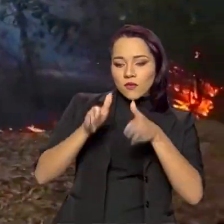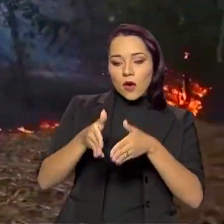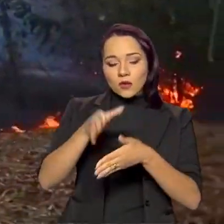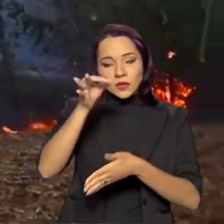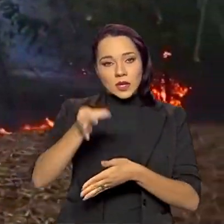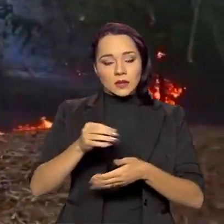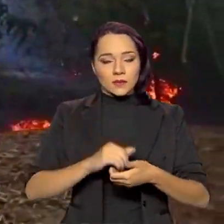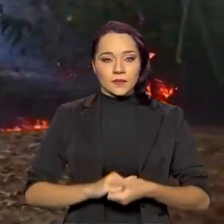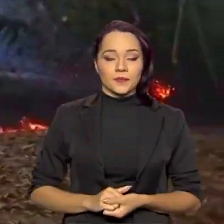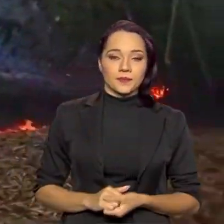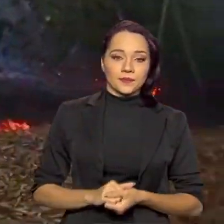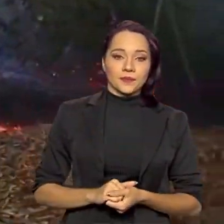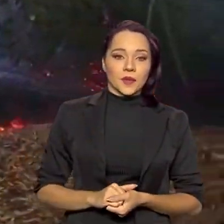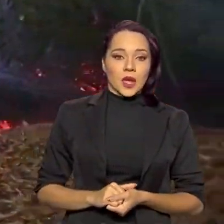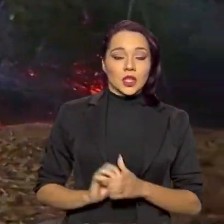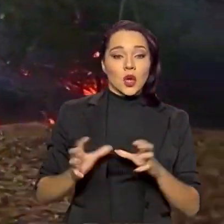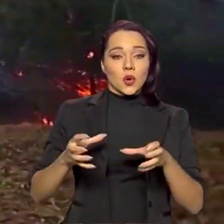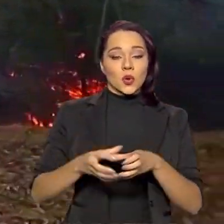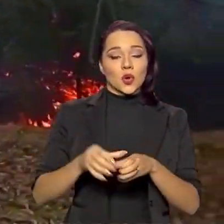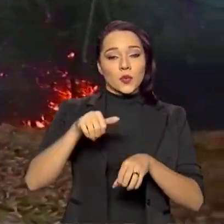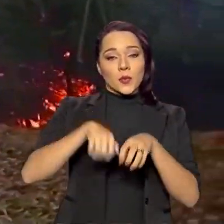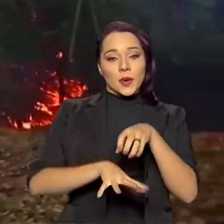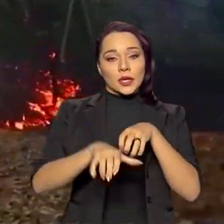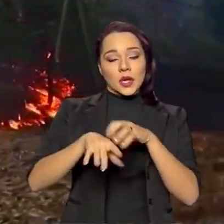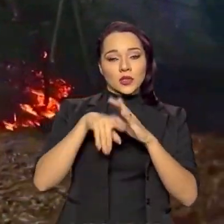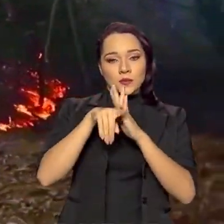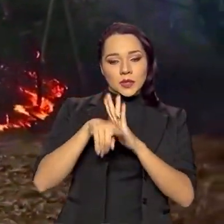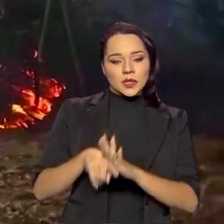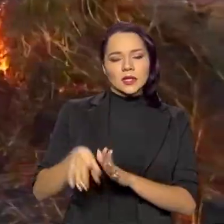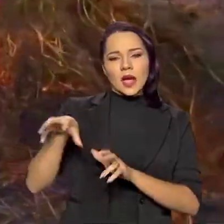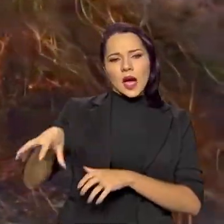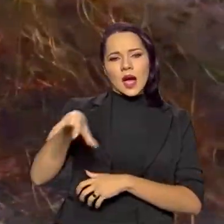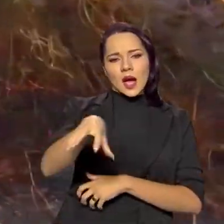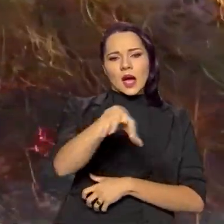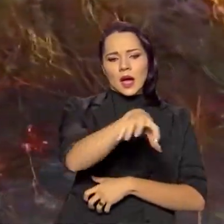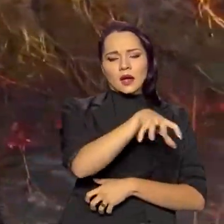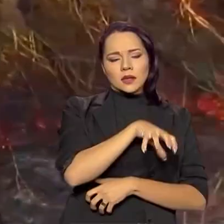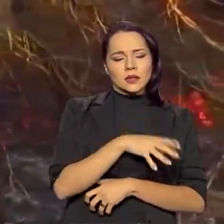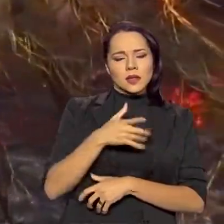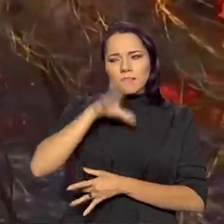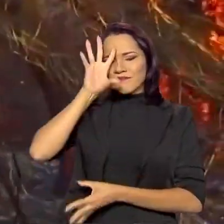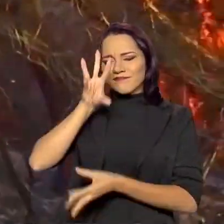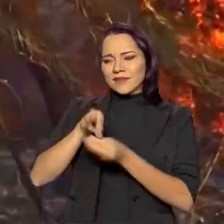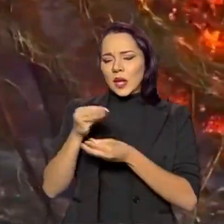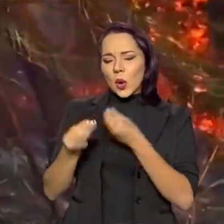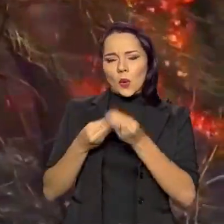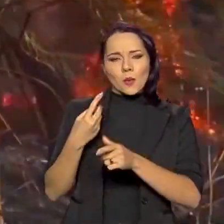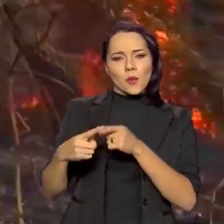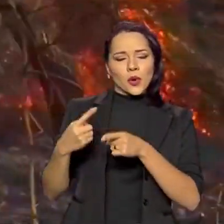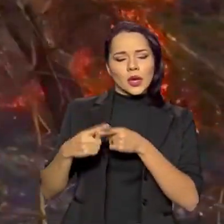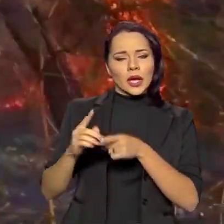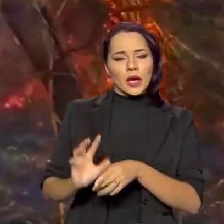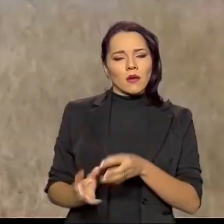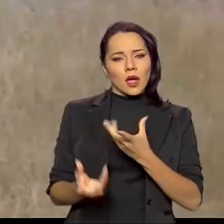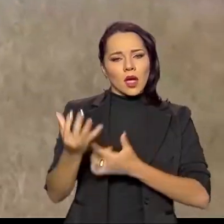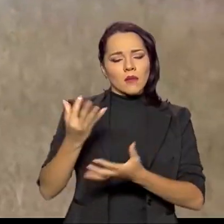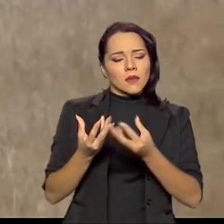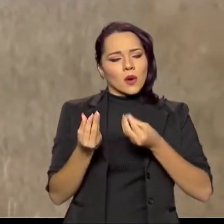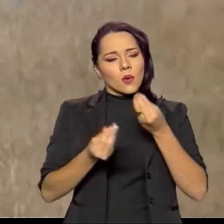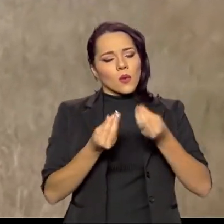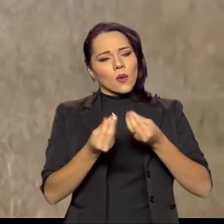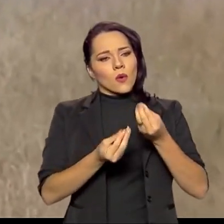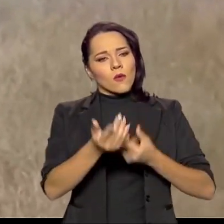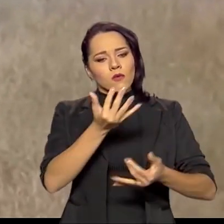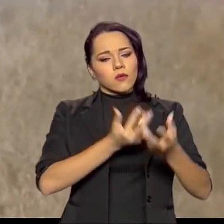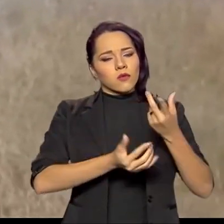A rede Pantanal de pesquisa atua em sub-áreas que buscam entender as causas e as perspectivas,